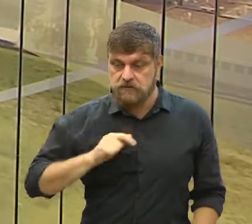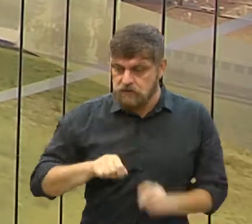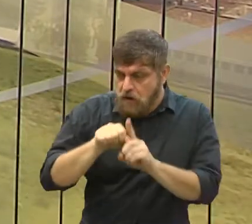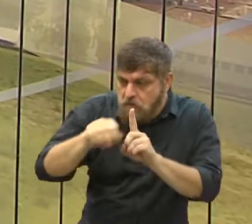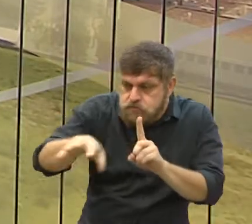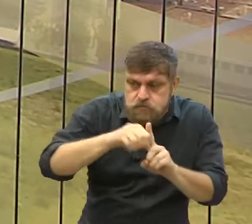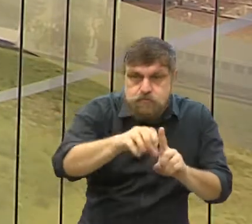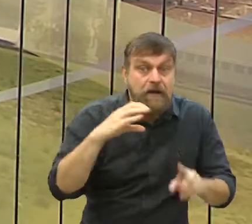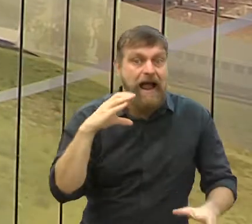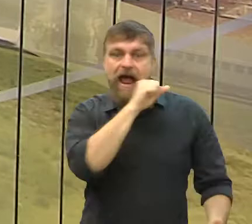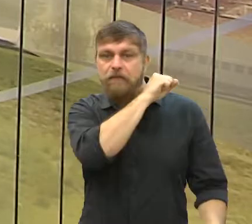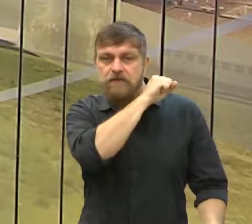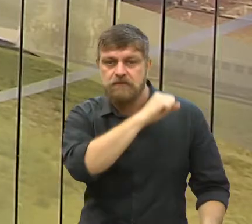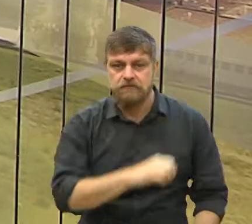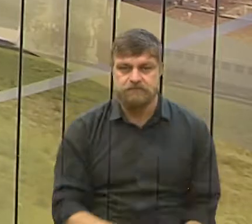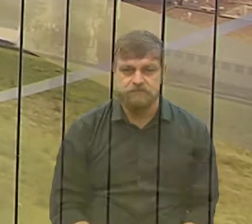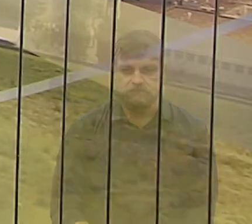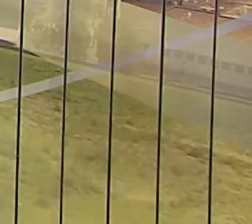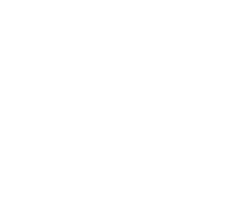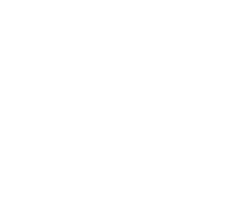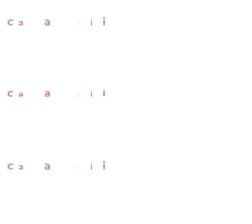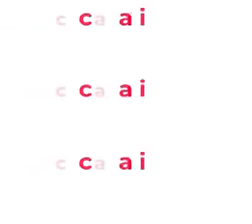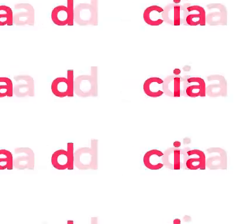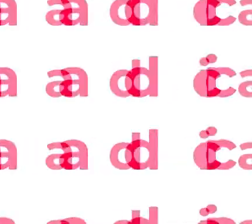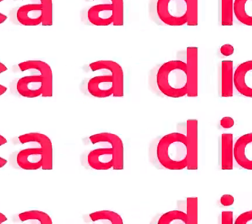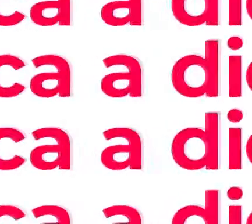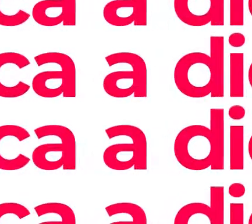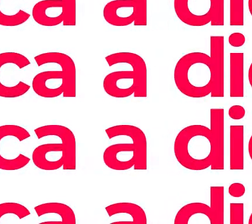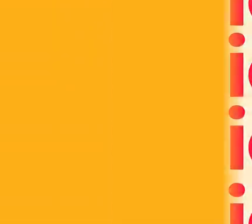extremamente agressiva e a contaminação é muito rápida.